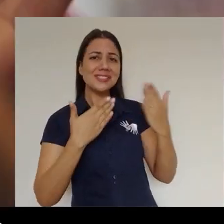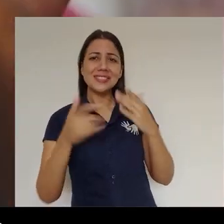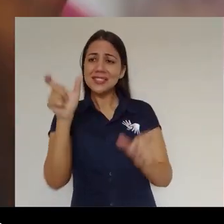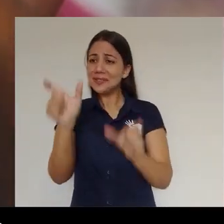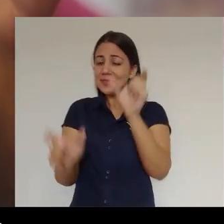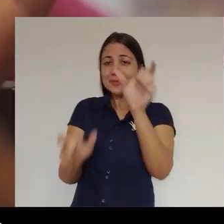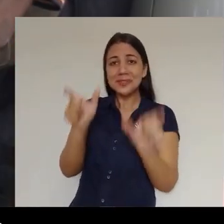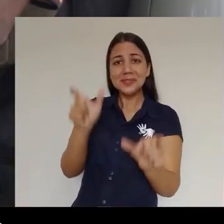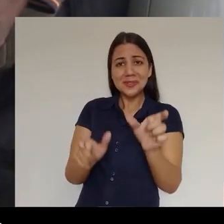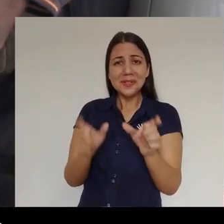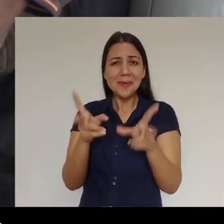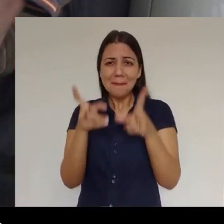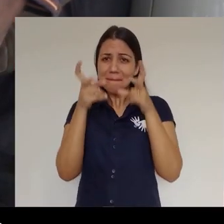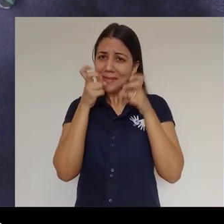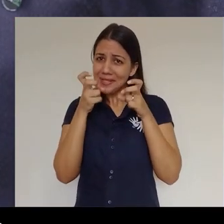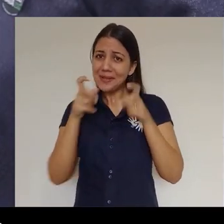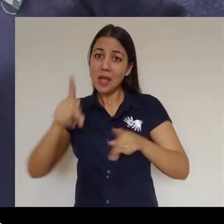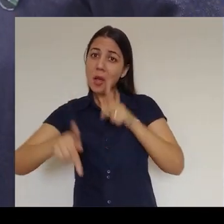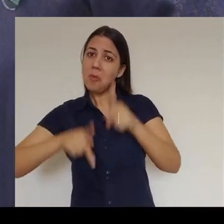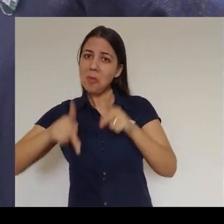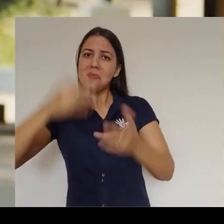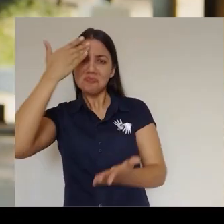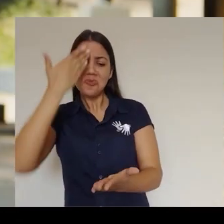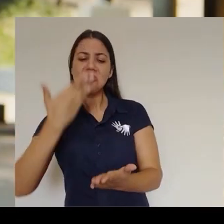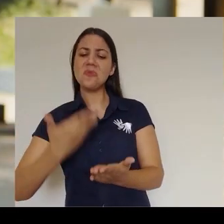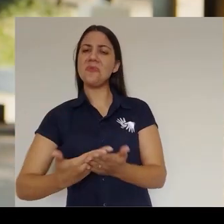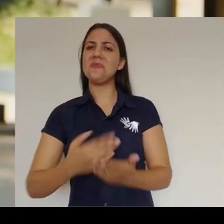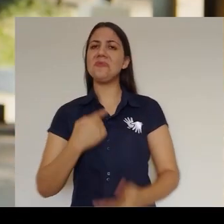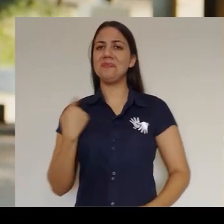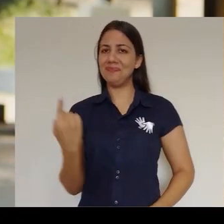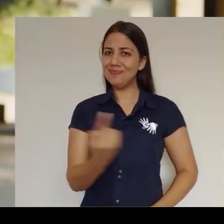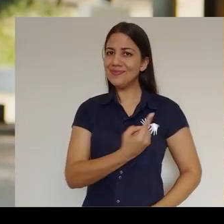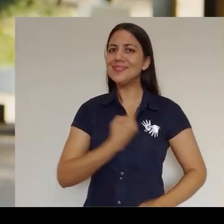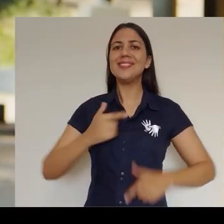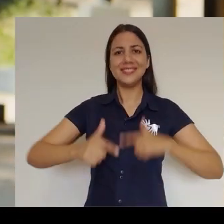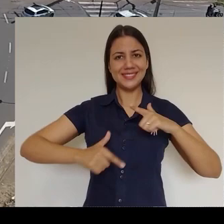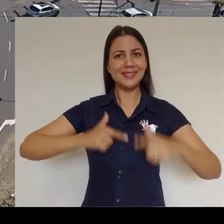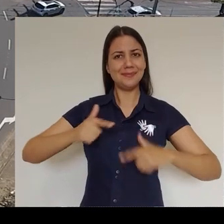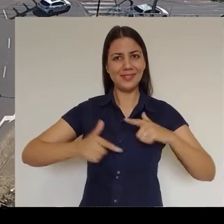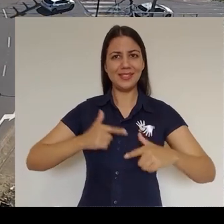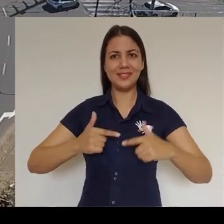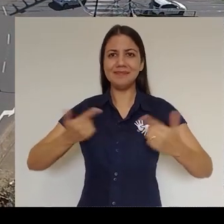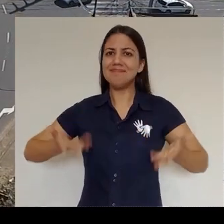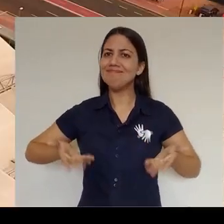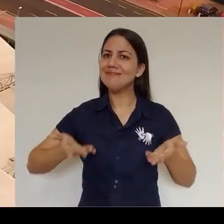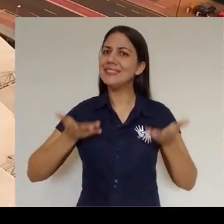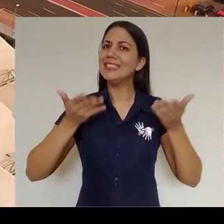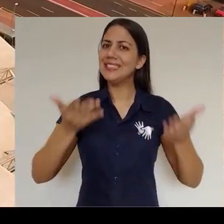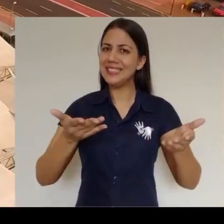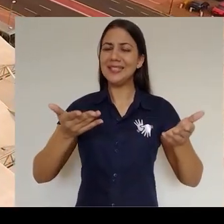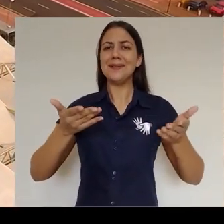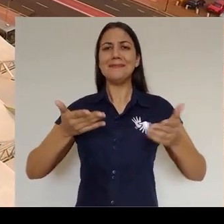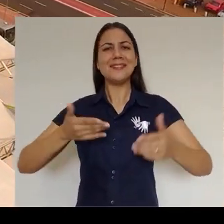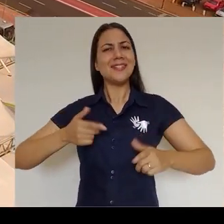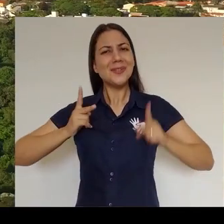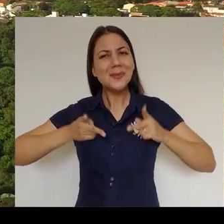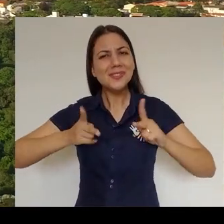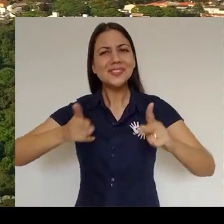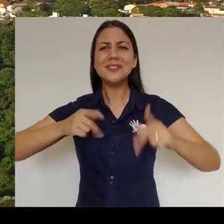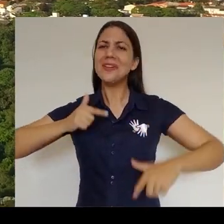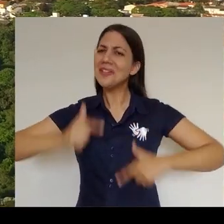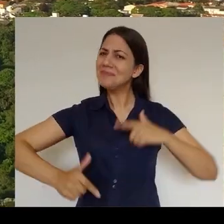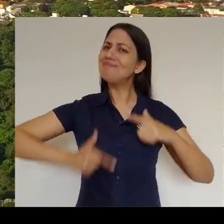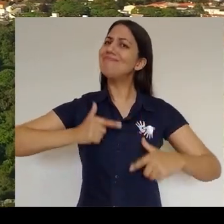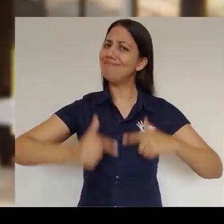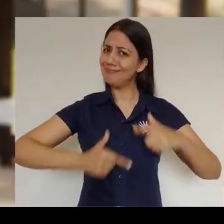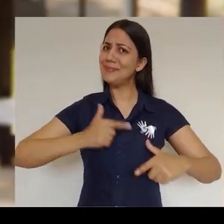confiança dos maringaenses no nosso trabalho Isso nos motiva a fazer mais, seguir em frente com os avanços históricos